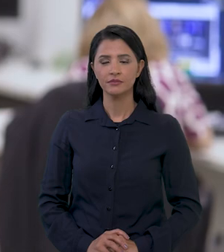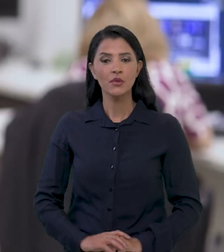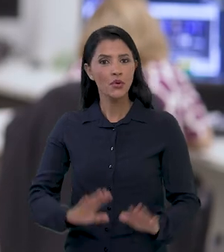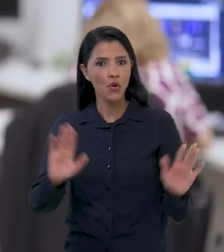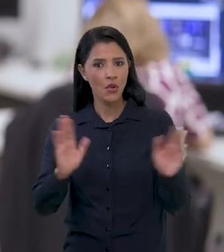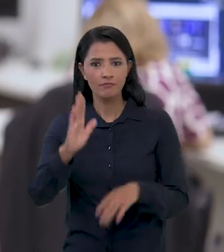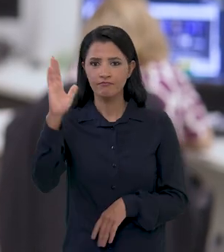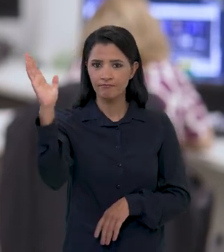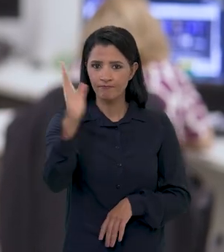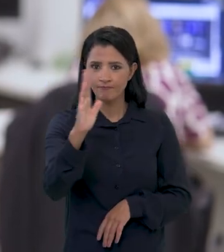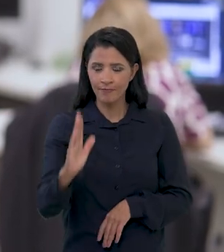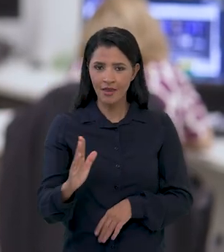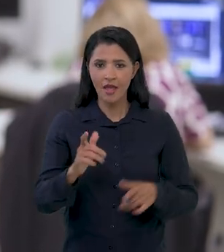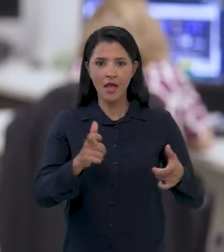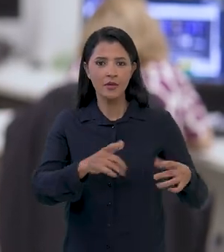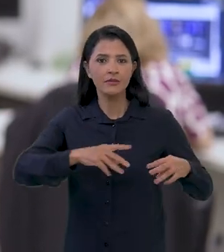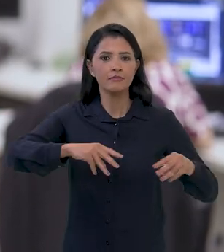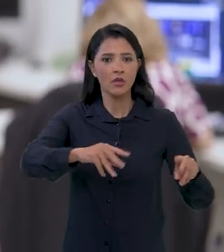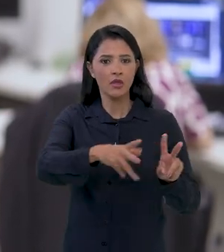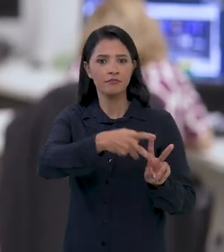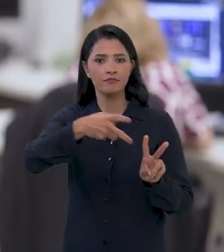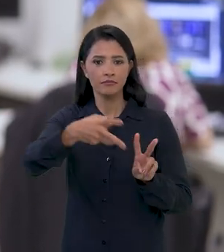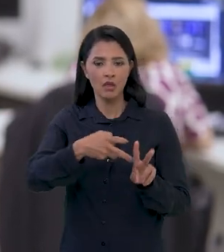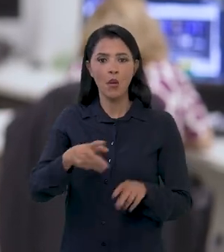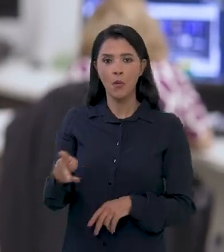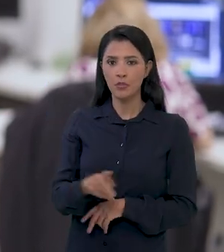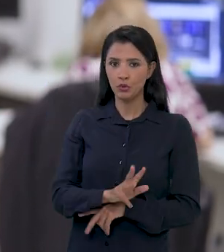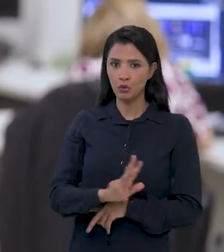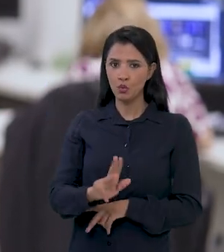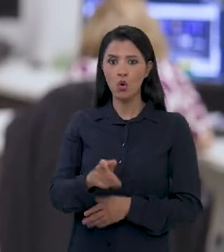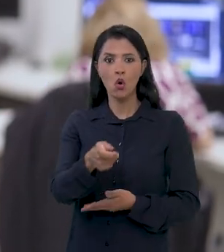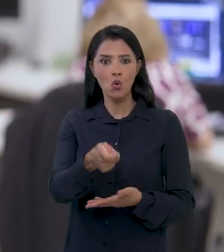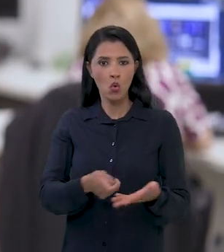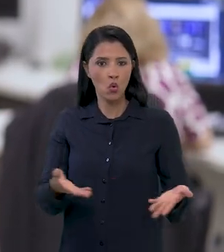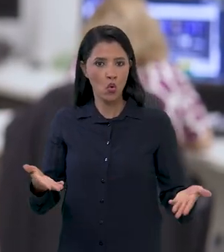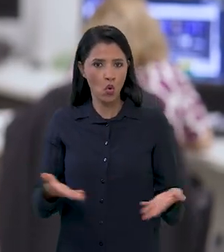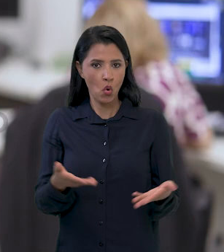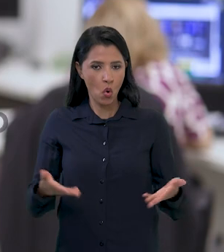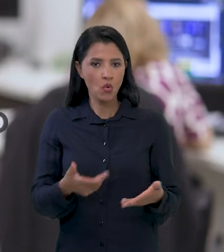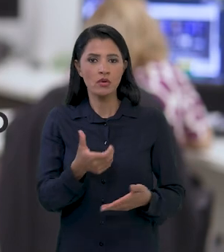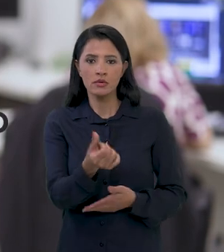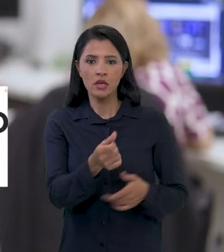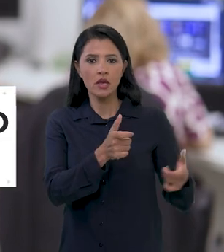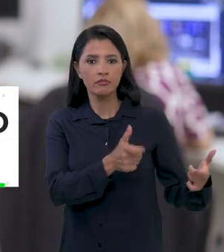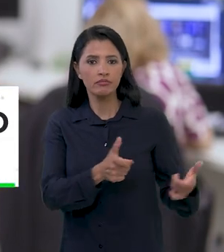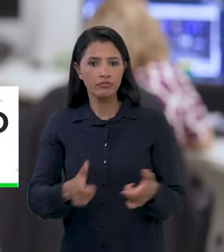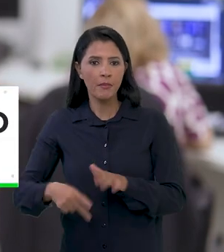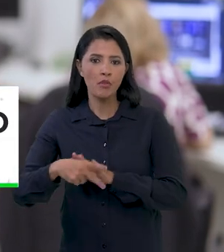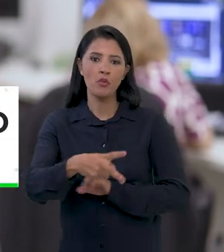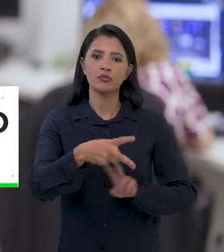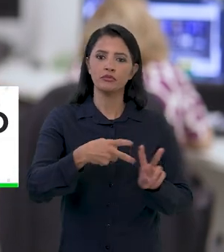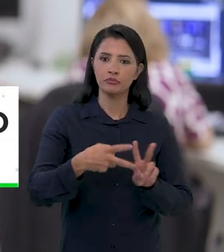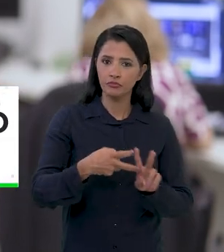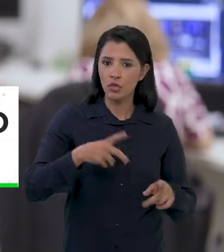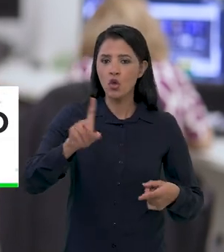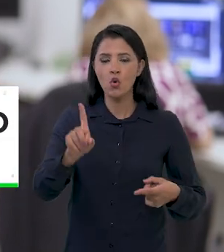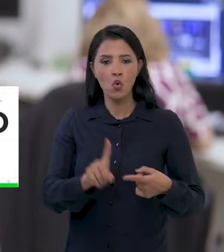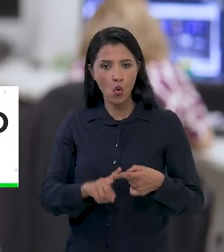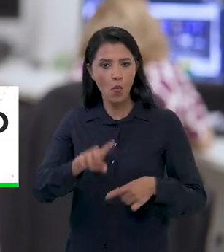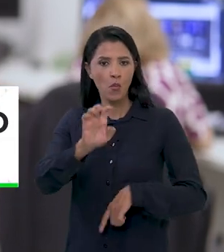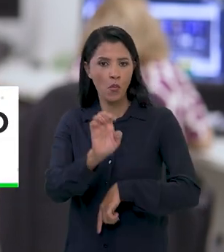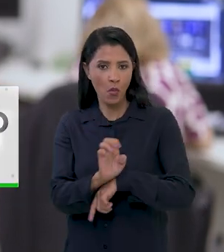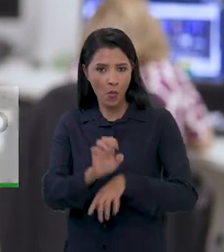Olá! Brasil, terra indígena! O presidente Lula assinou hoje a demarcação de seis terras indígenas.